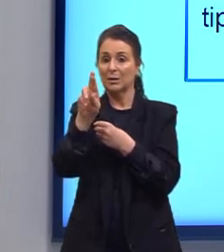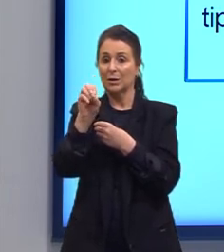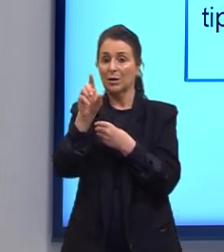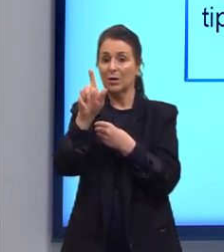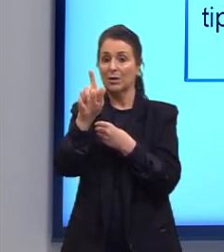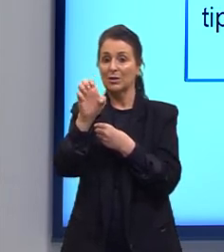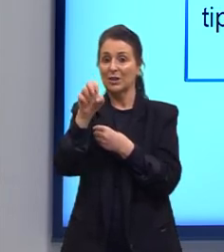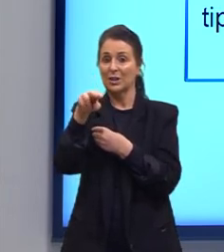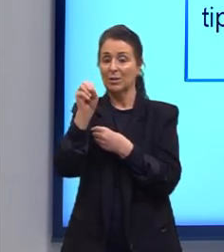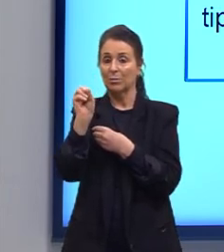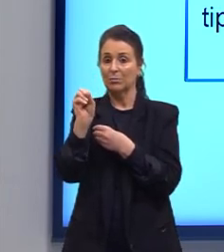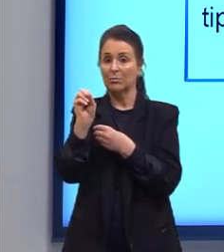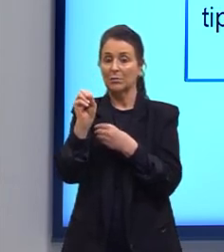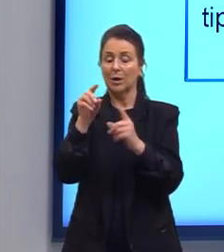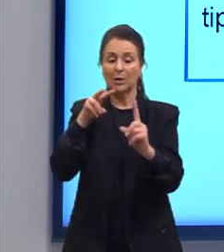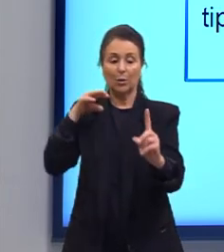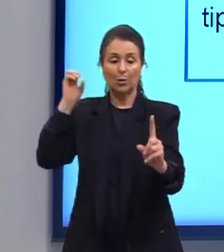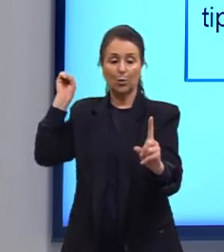a direita.